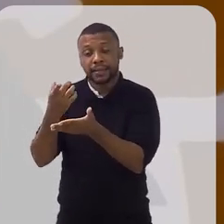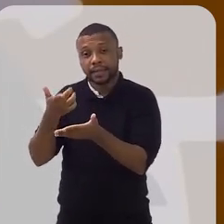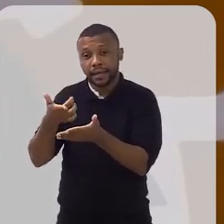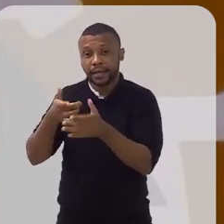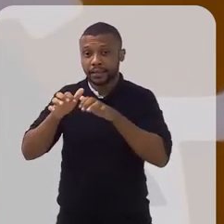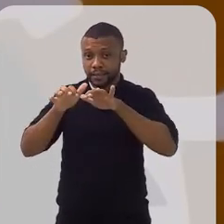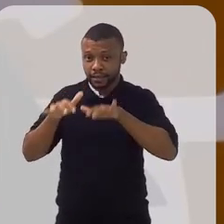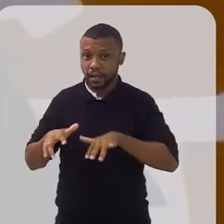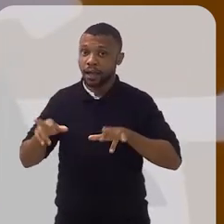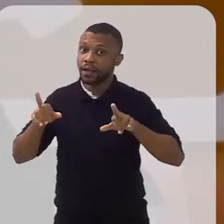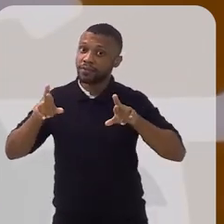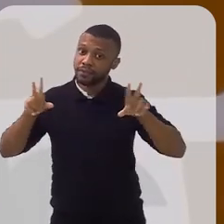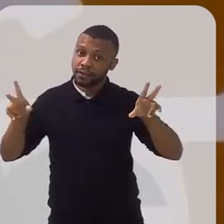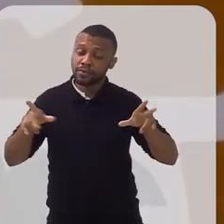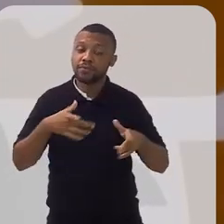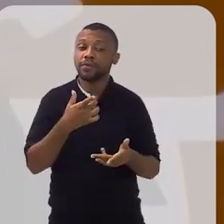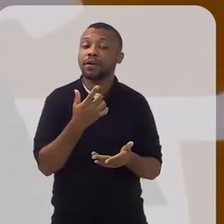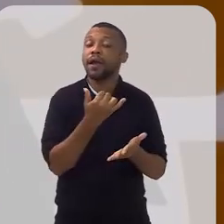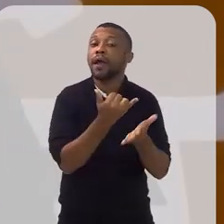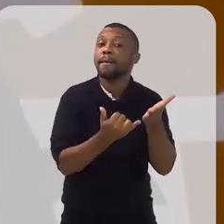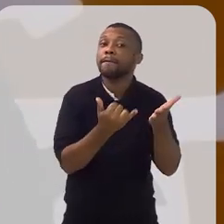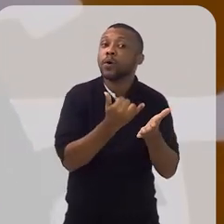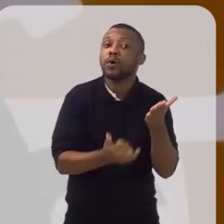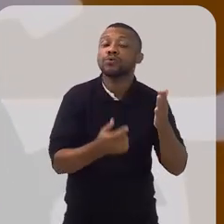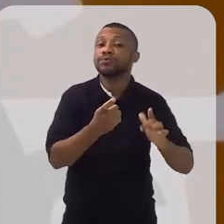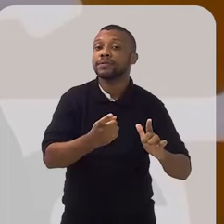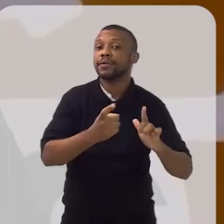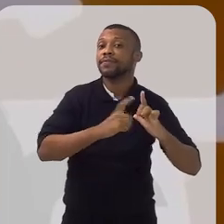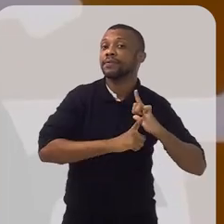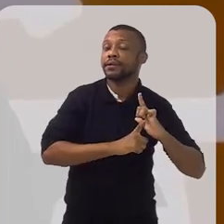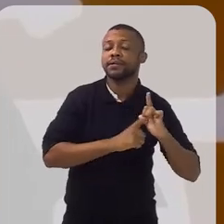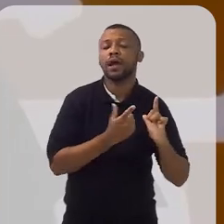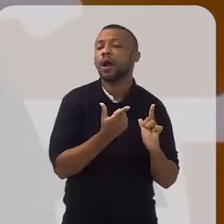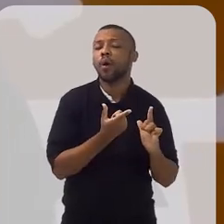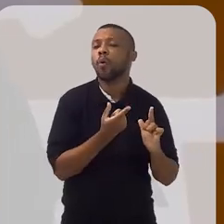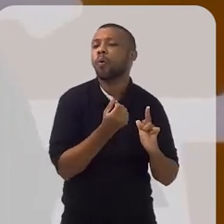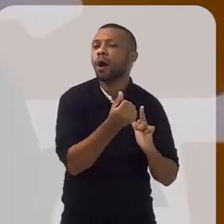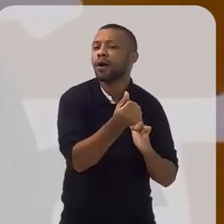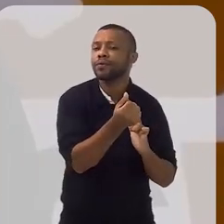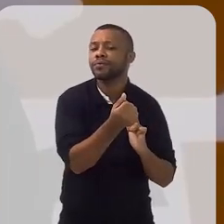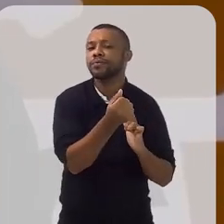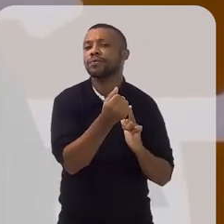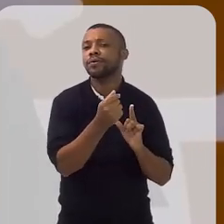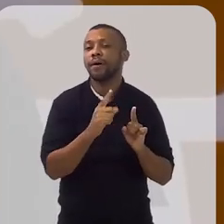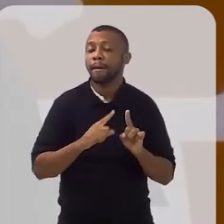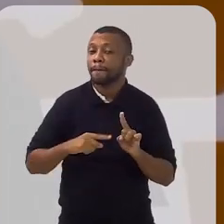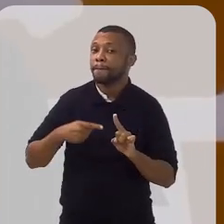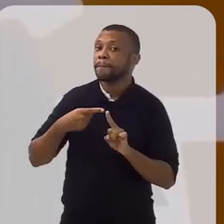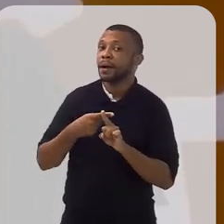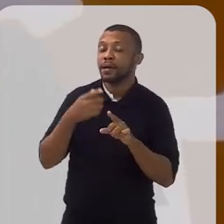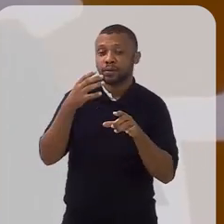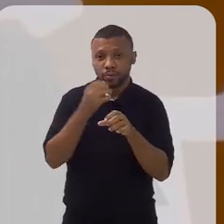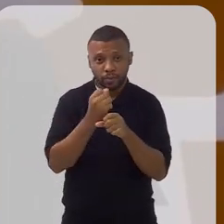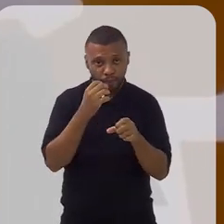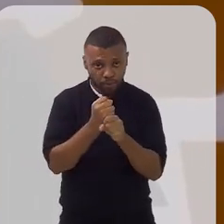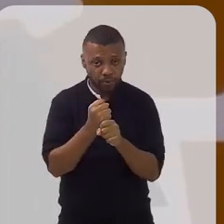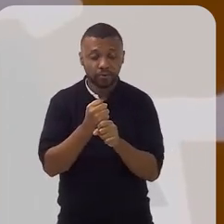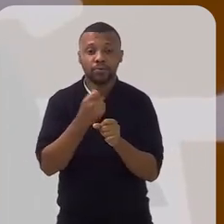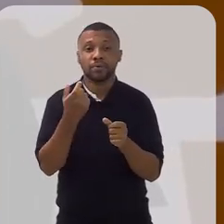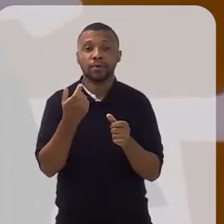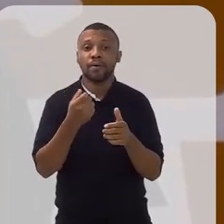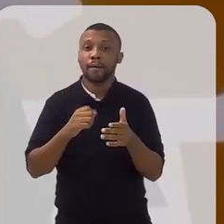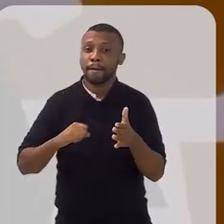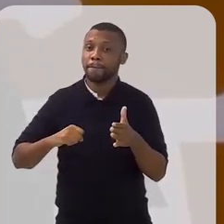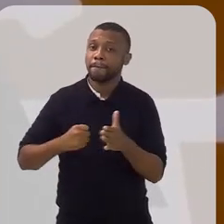na declaração é diferente de imposto devido. Imposto devido é o quanto você vai pagar, somando o